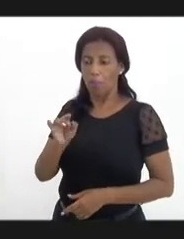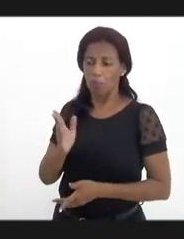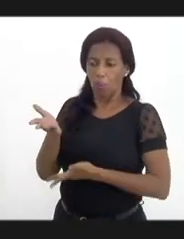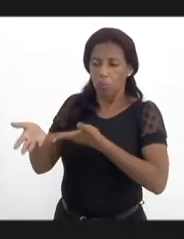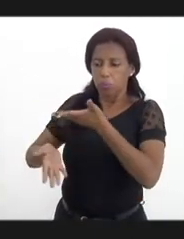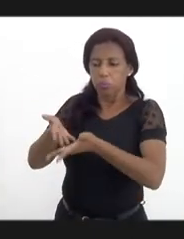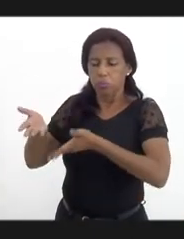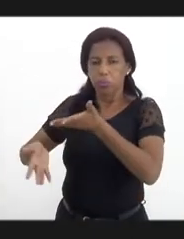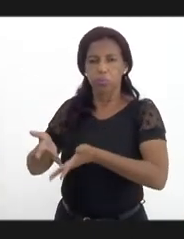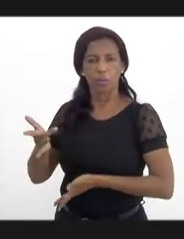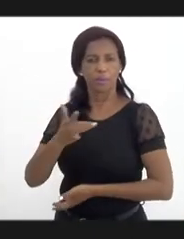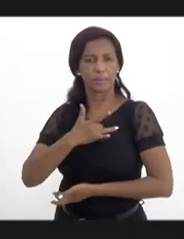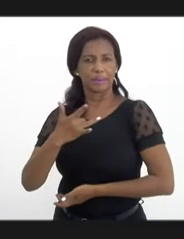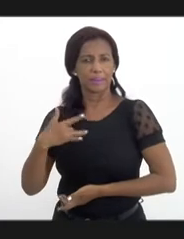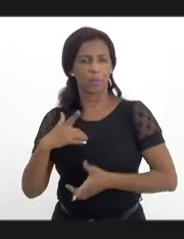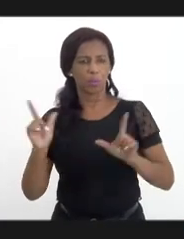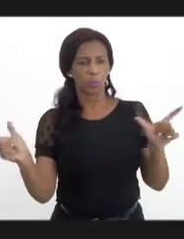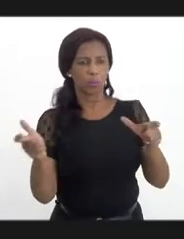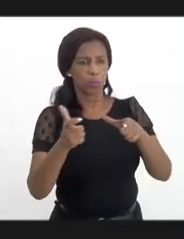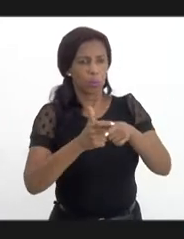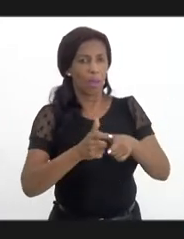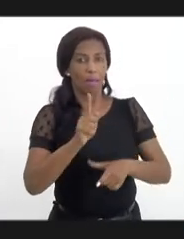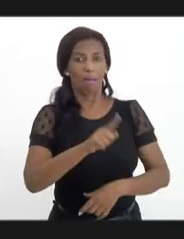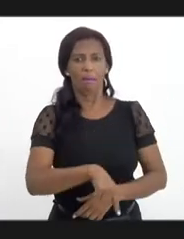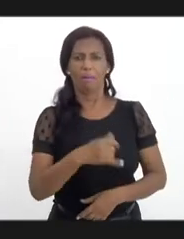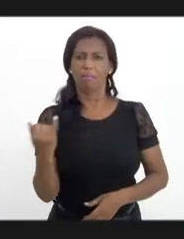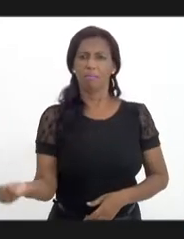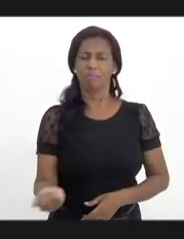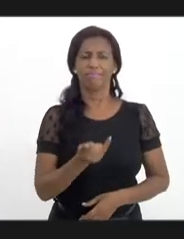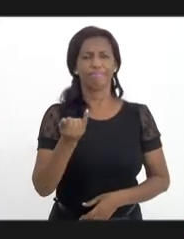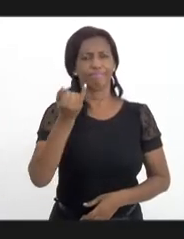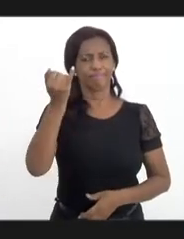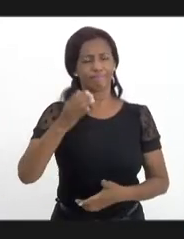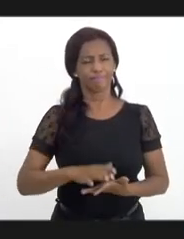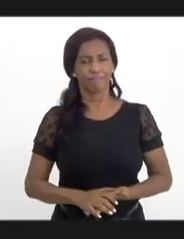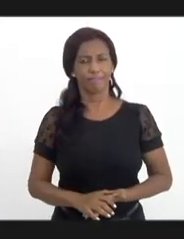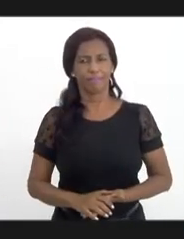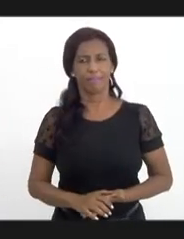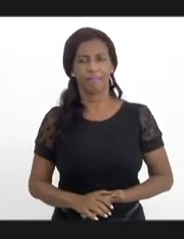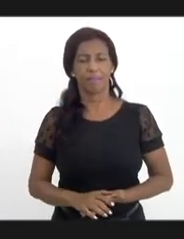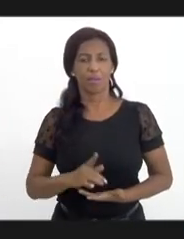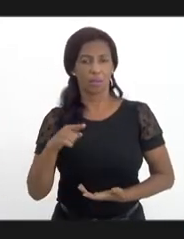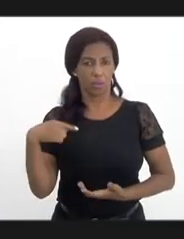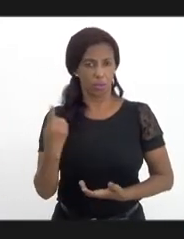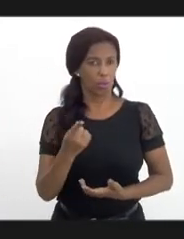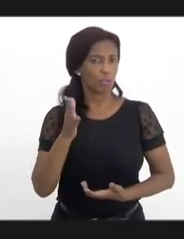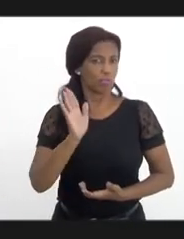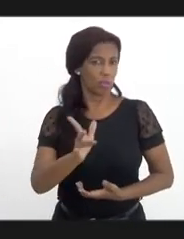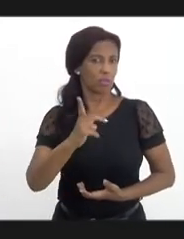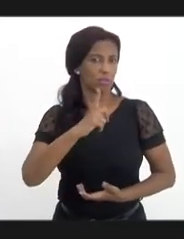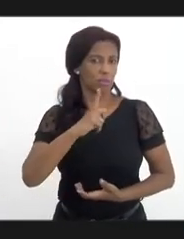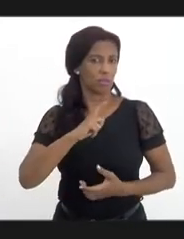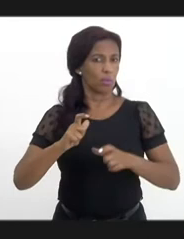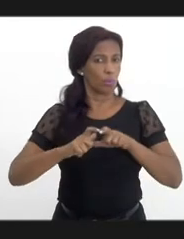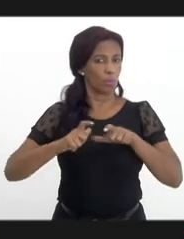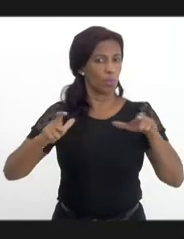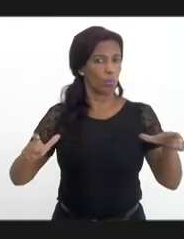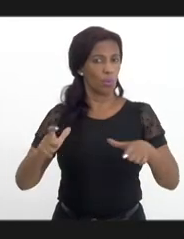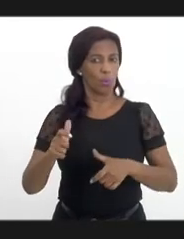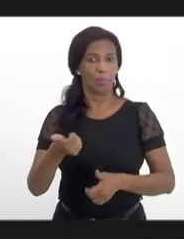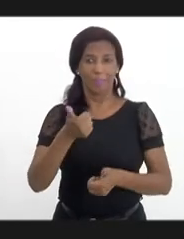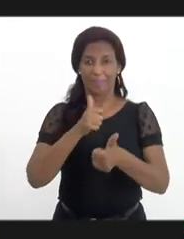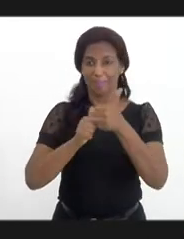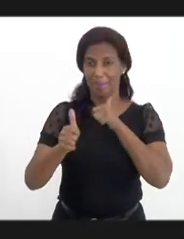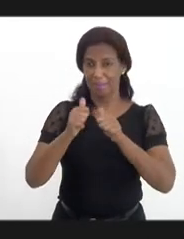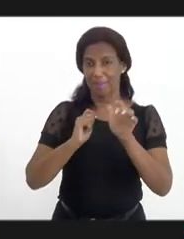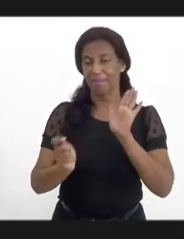redutores de danos é de fundamental importância. Nós tivemos, sim, o aumento de consumo de